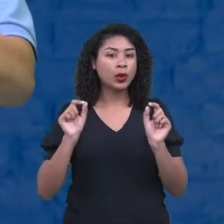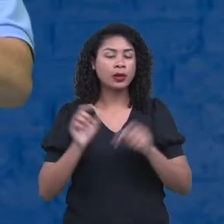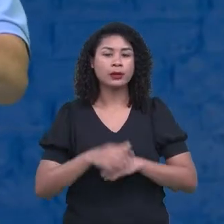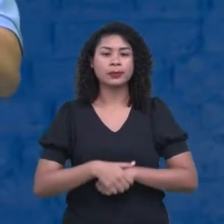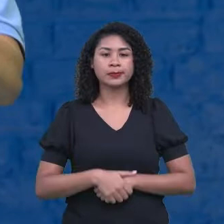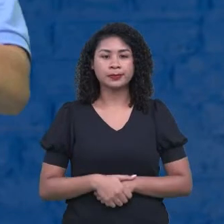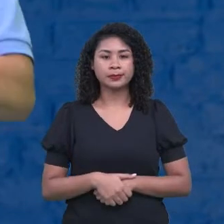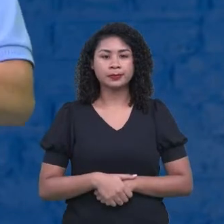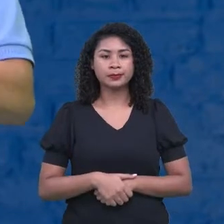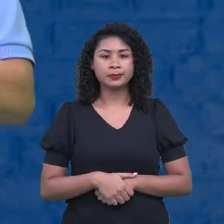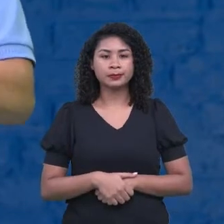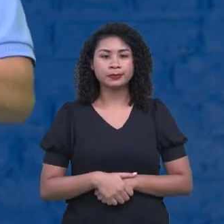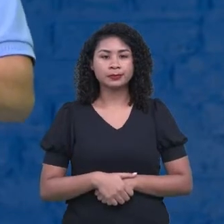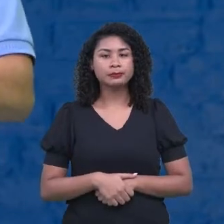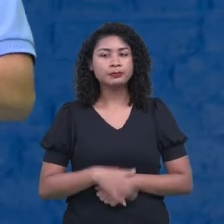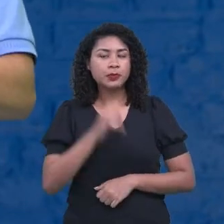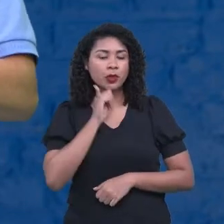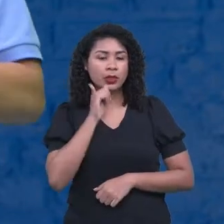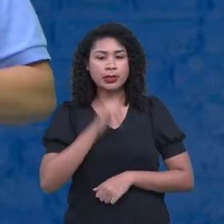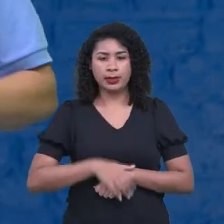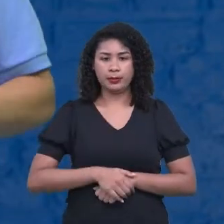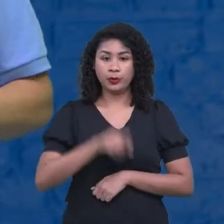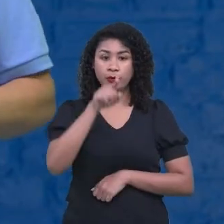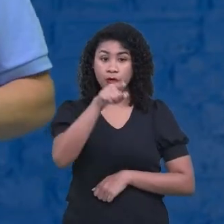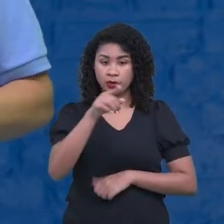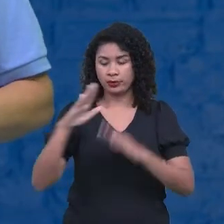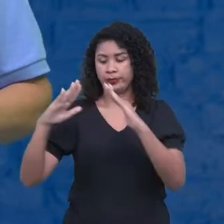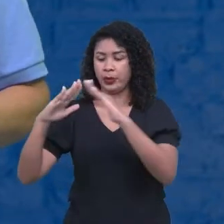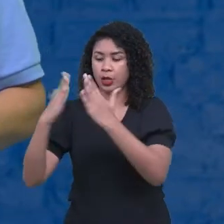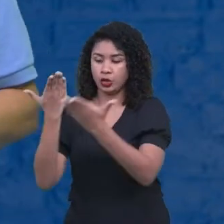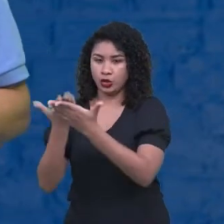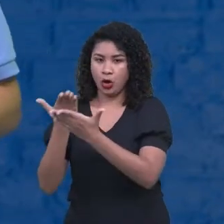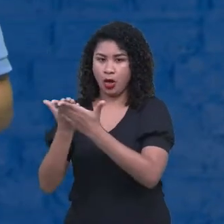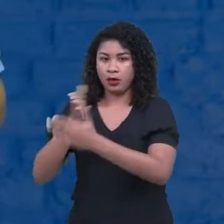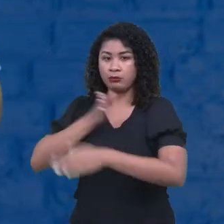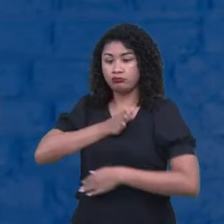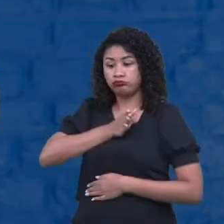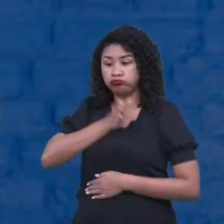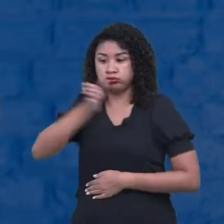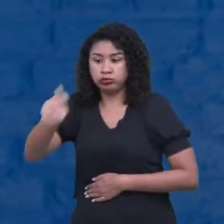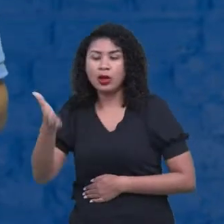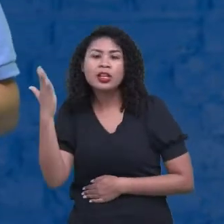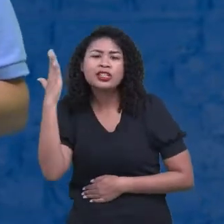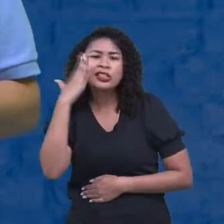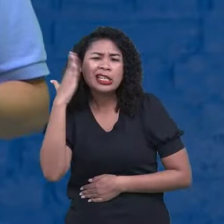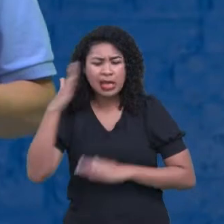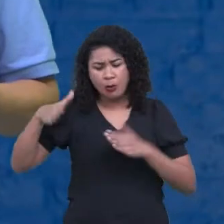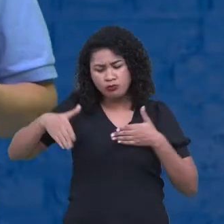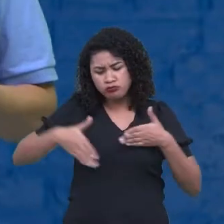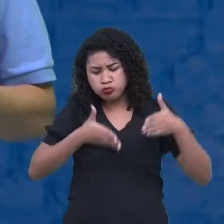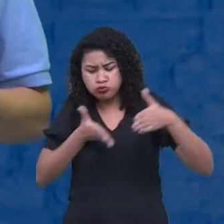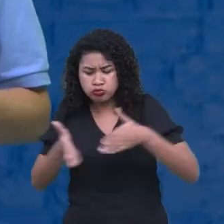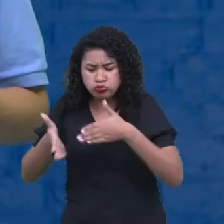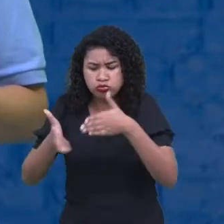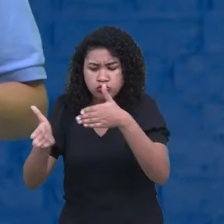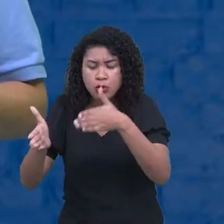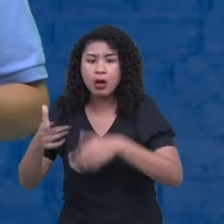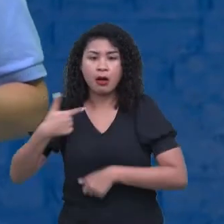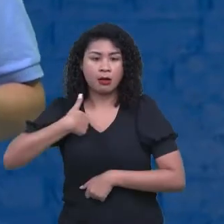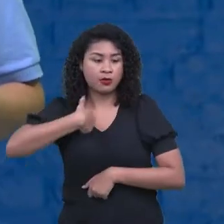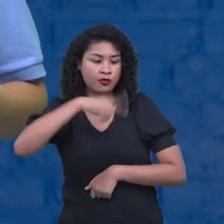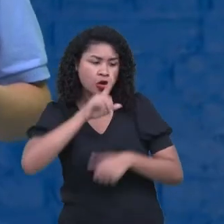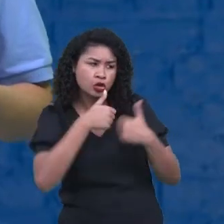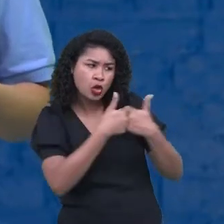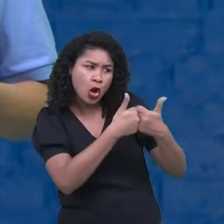para a escola. Na minha mente, eu tenho o caminho que eu vou fazer. Eu vou de ônibus, eu estou com o dinheiro